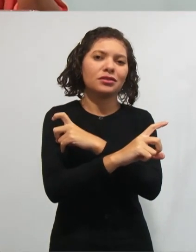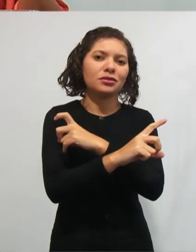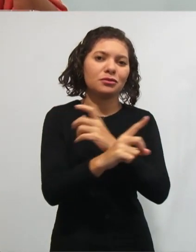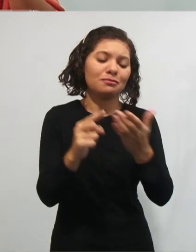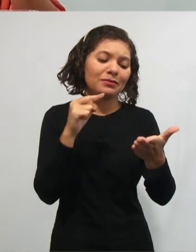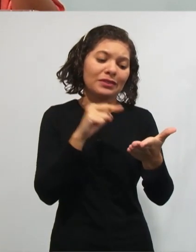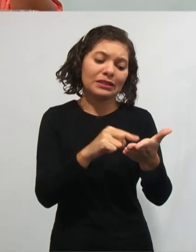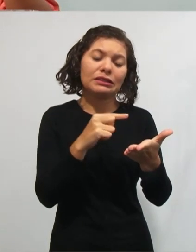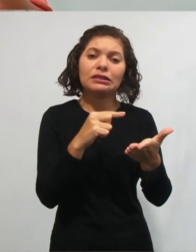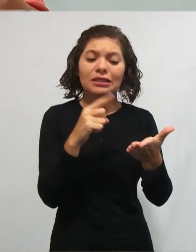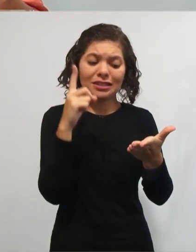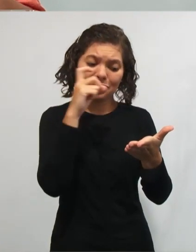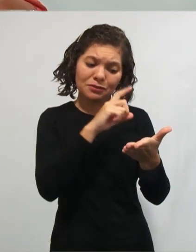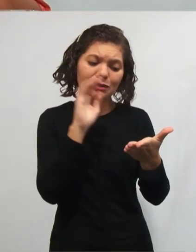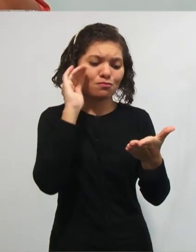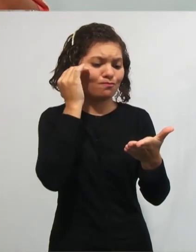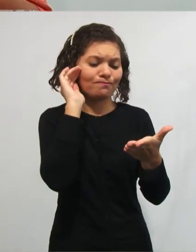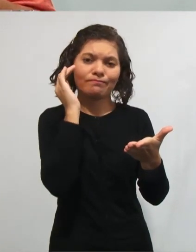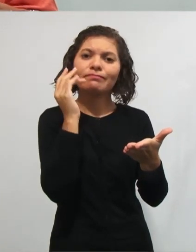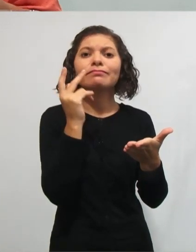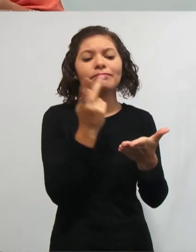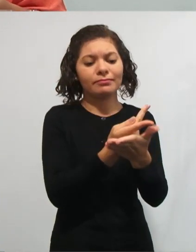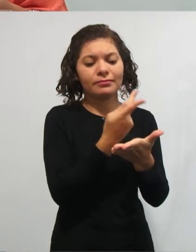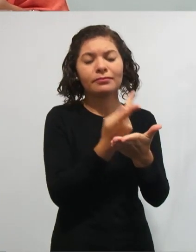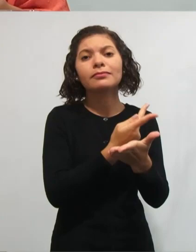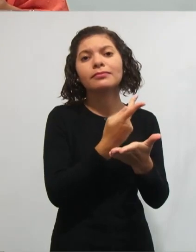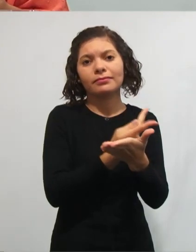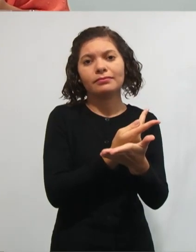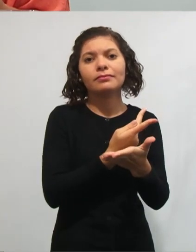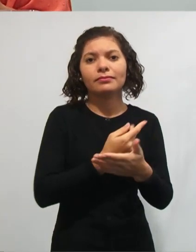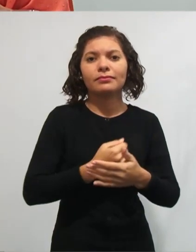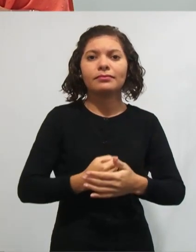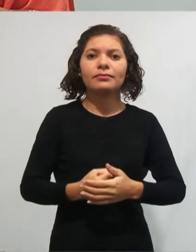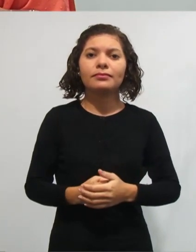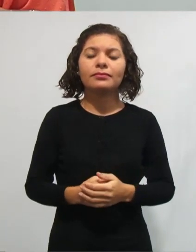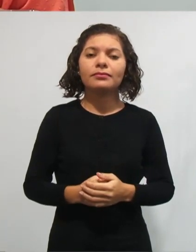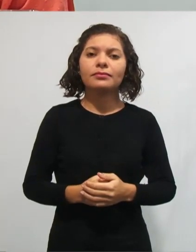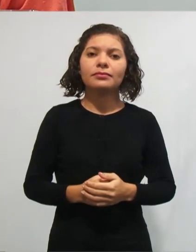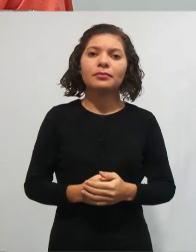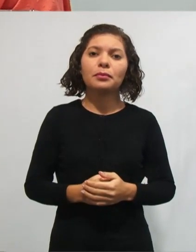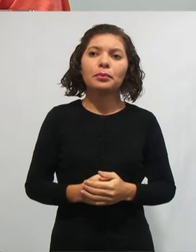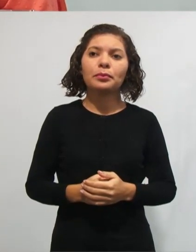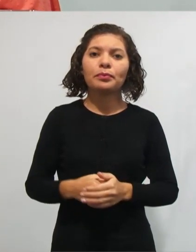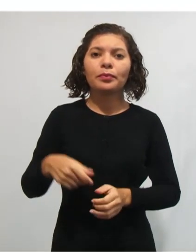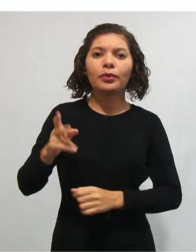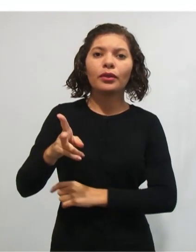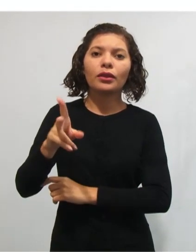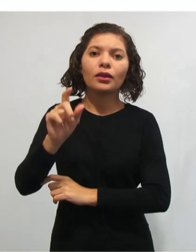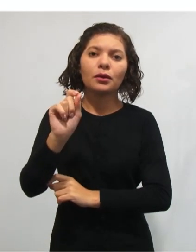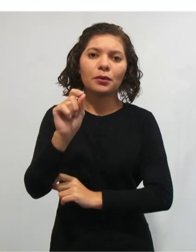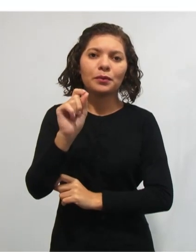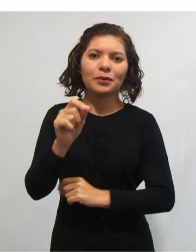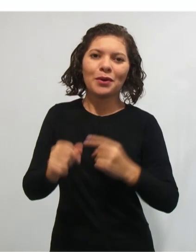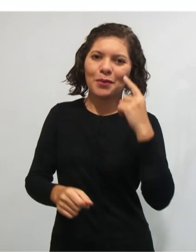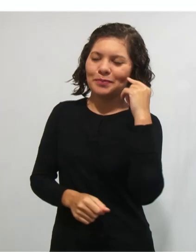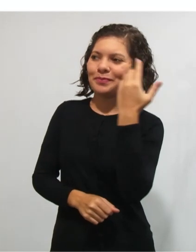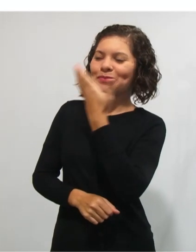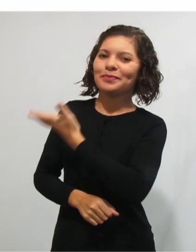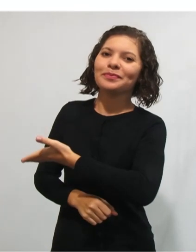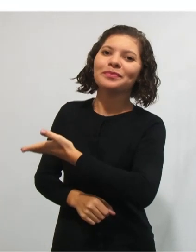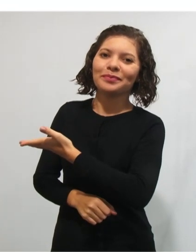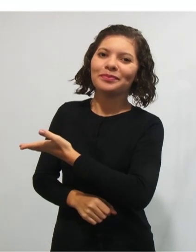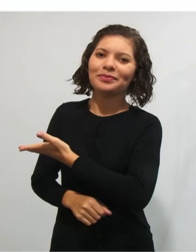na hora da produção gráfica, na hora da produção escrita. Continuando, então, eu trouxe aqui para vocês